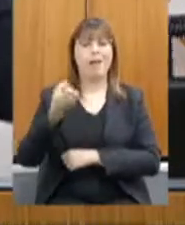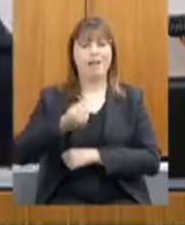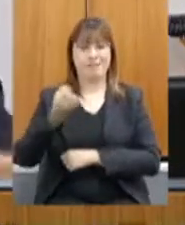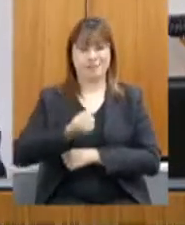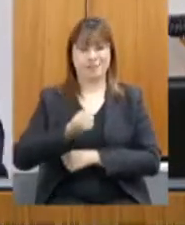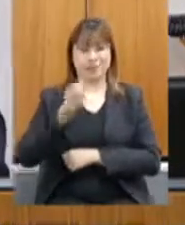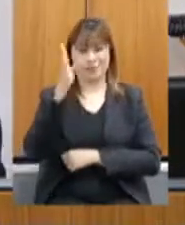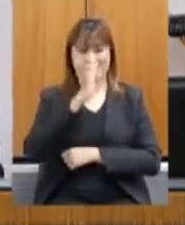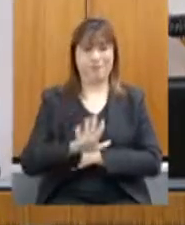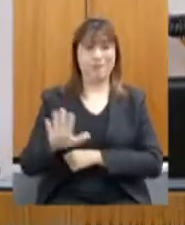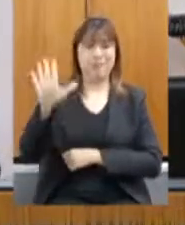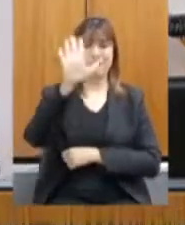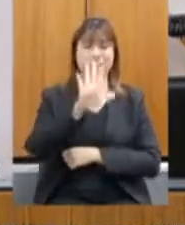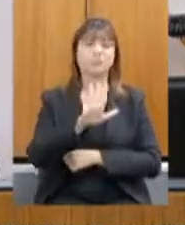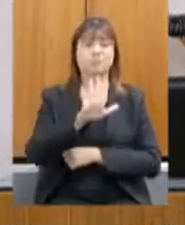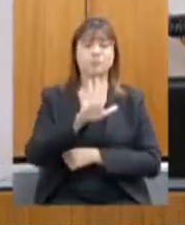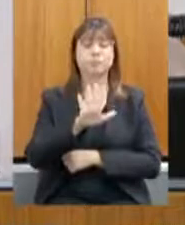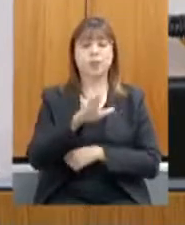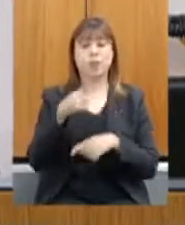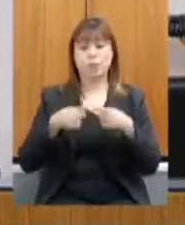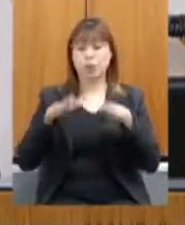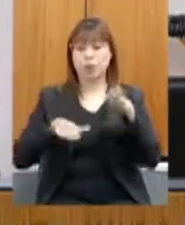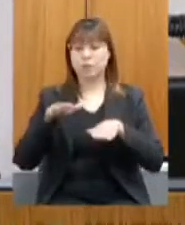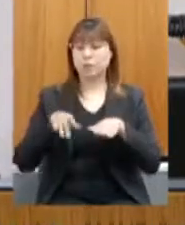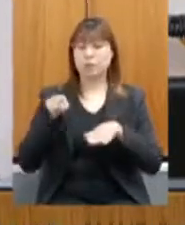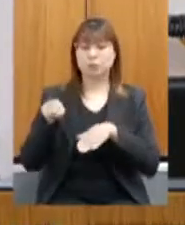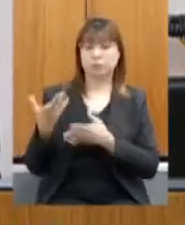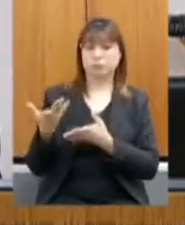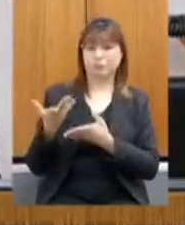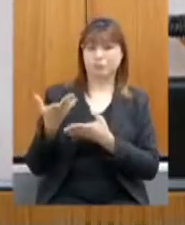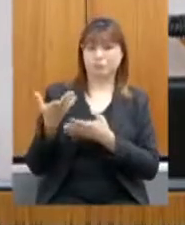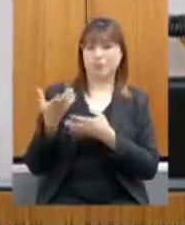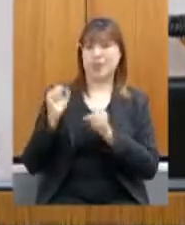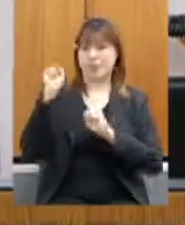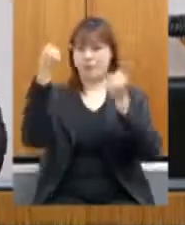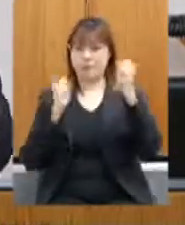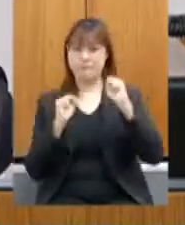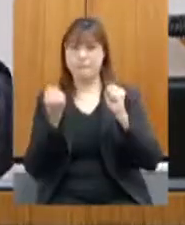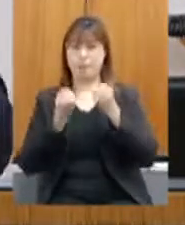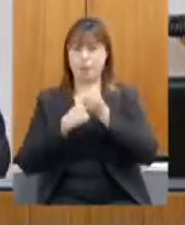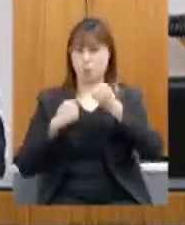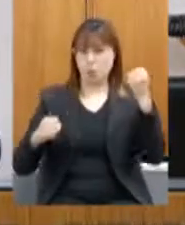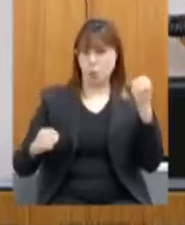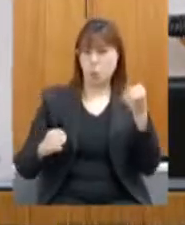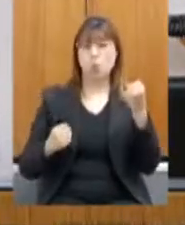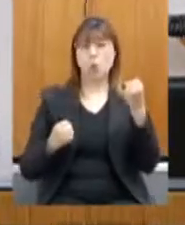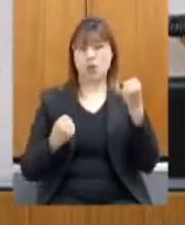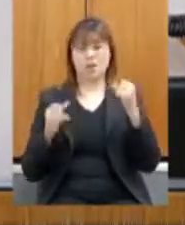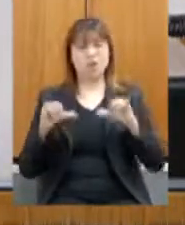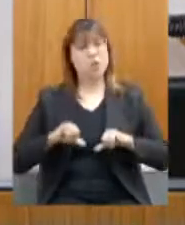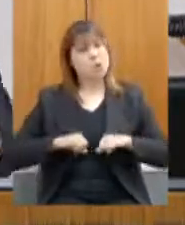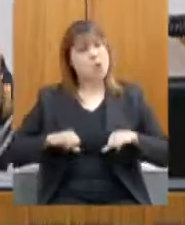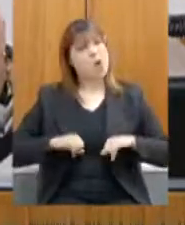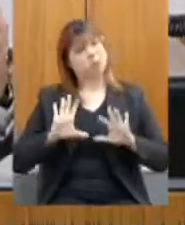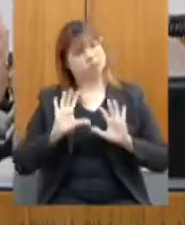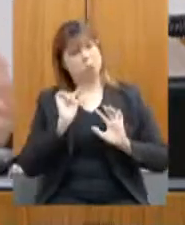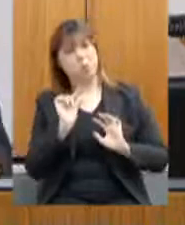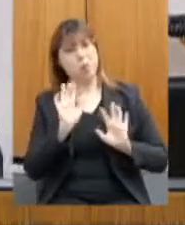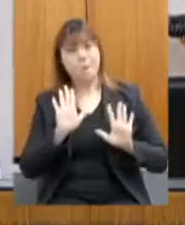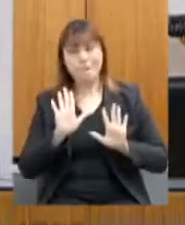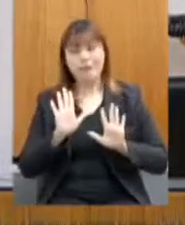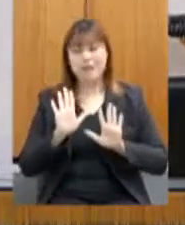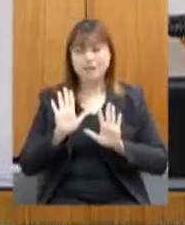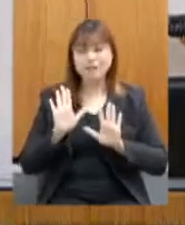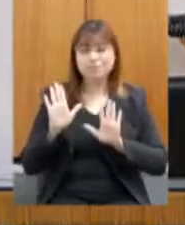vezes, o grande produtor não sofre muito. Mas a senhora citou a presença dos nossos pequenos produtores que são aqueles que